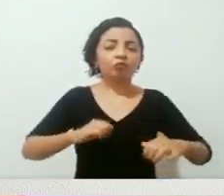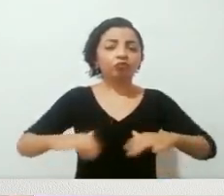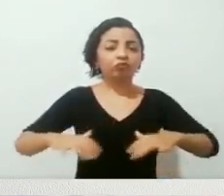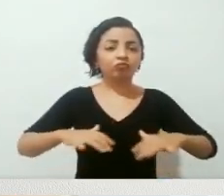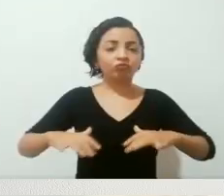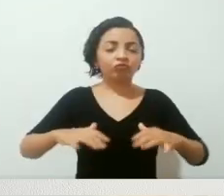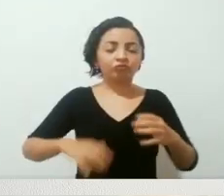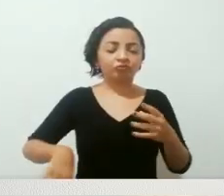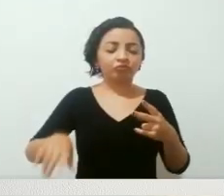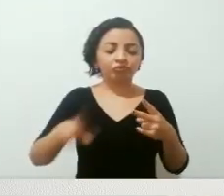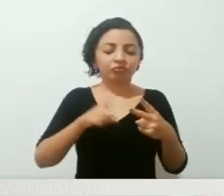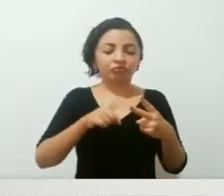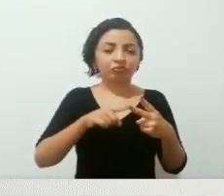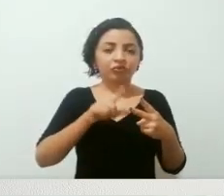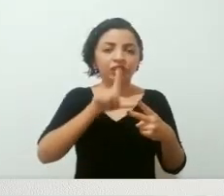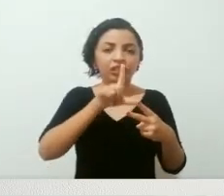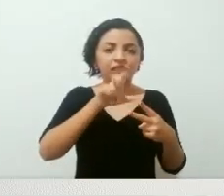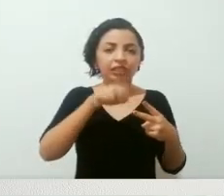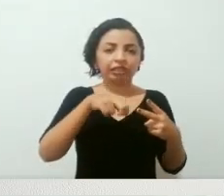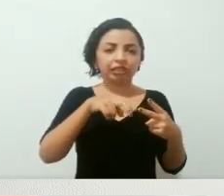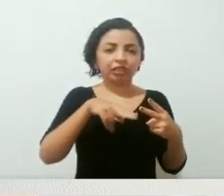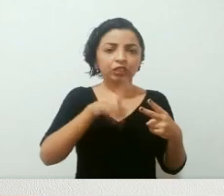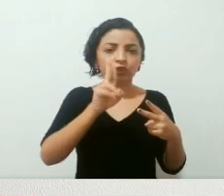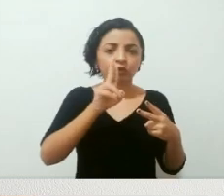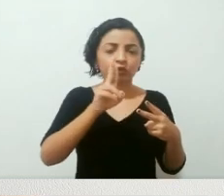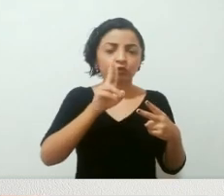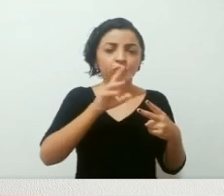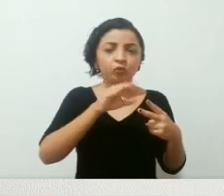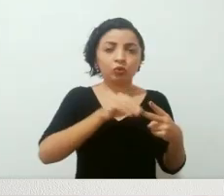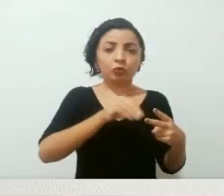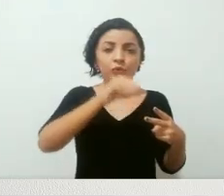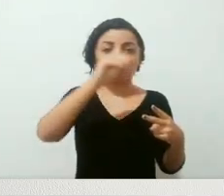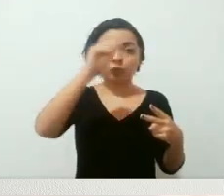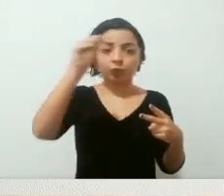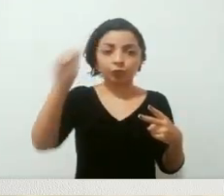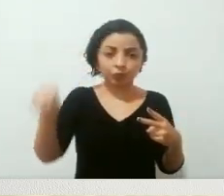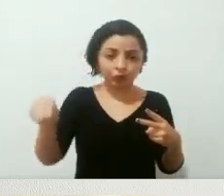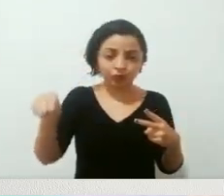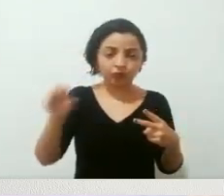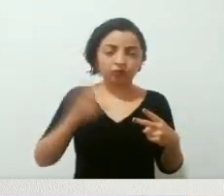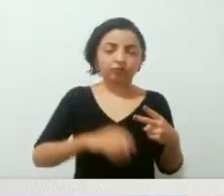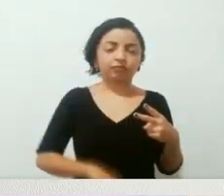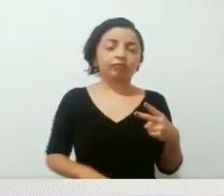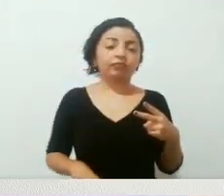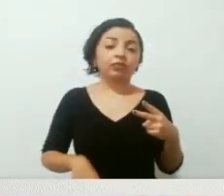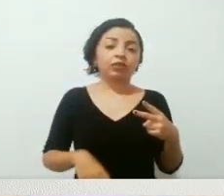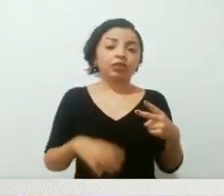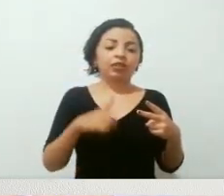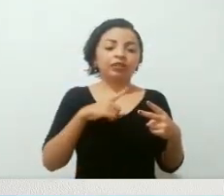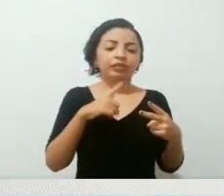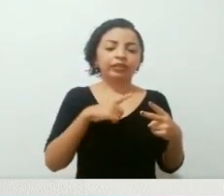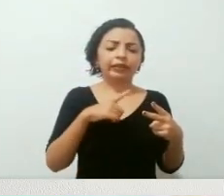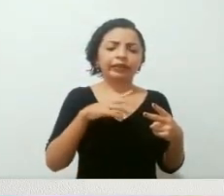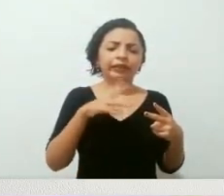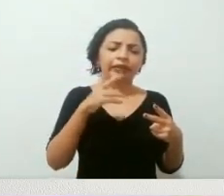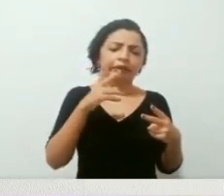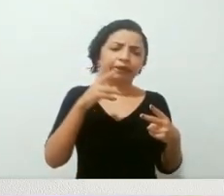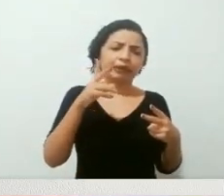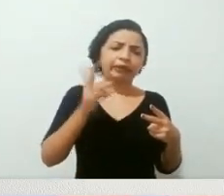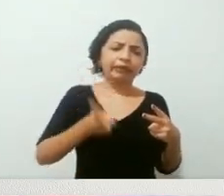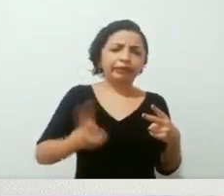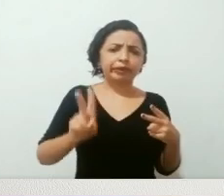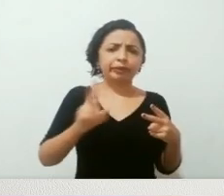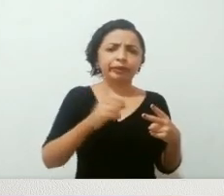no segundo livro, que a Lenu precisa se deslocar do bairro onde elas nasceram, né, então há essa constante